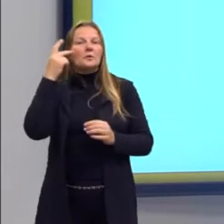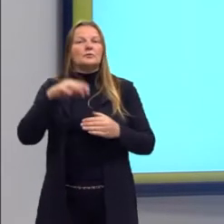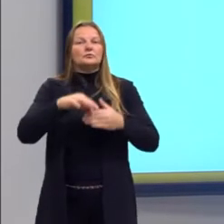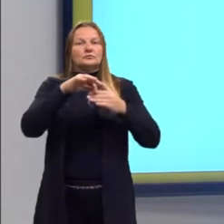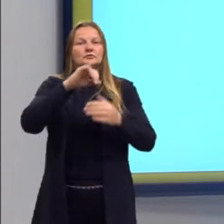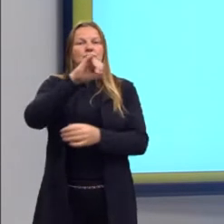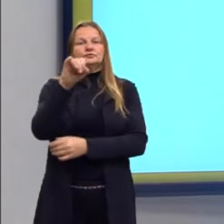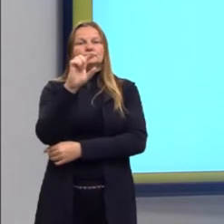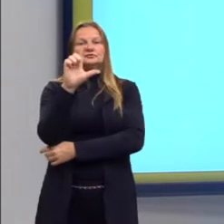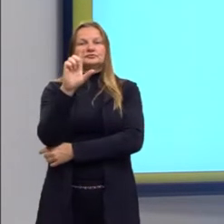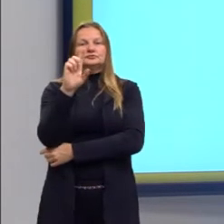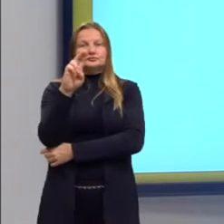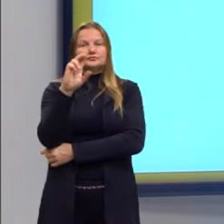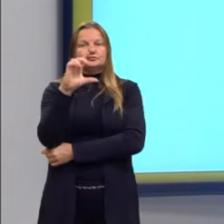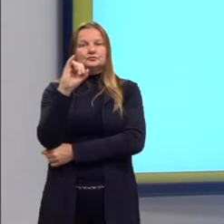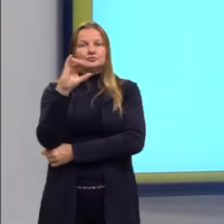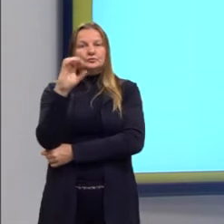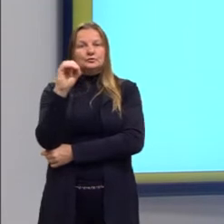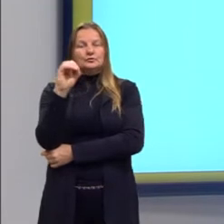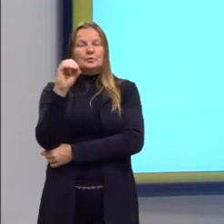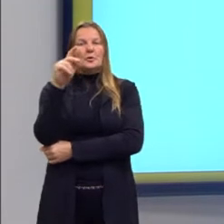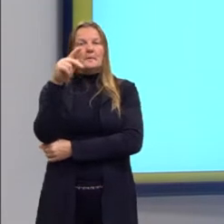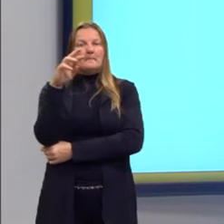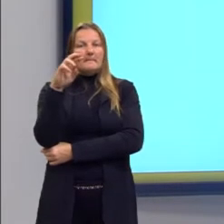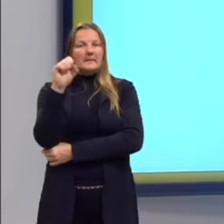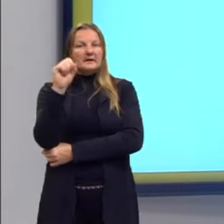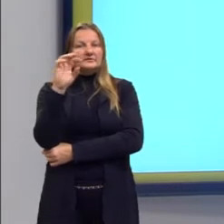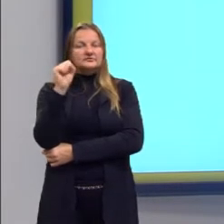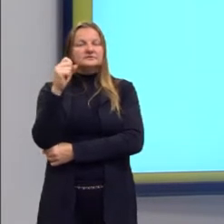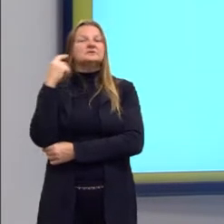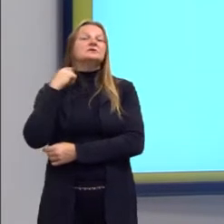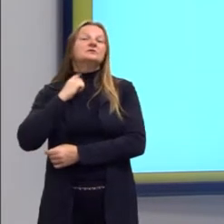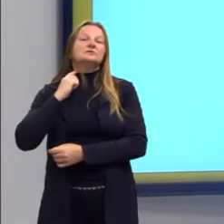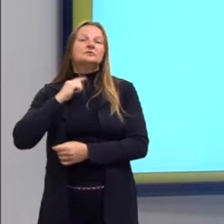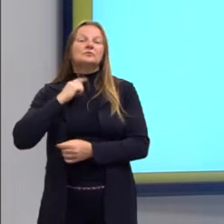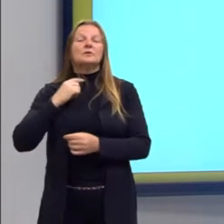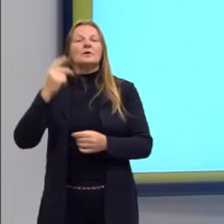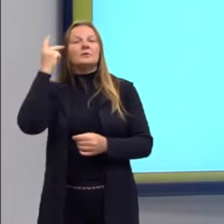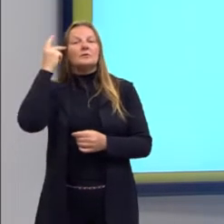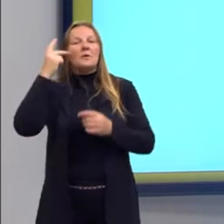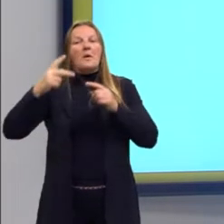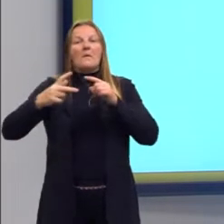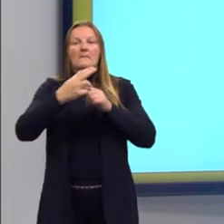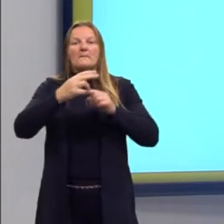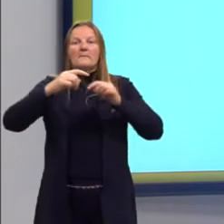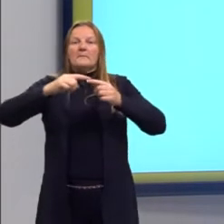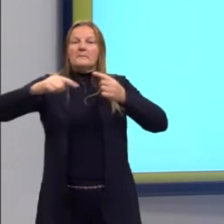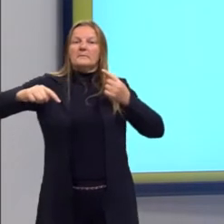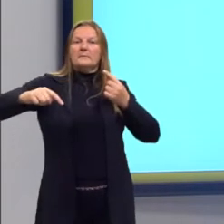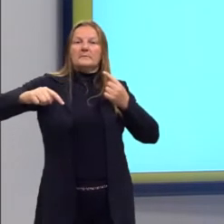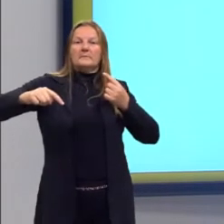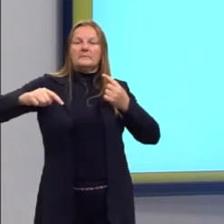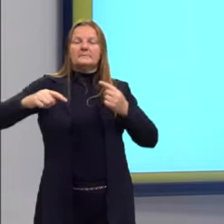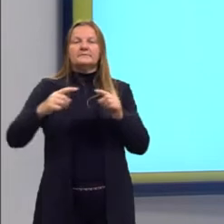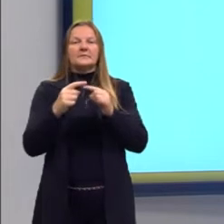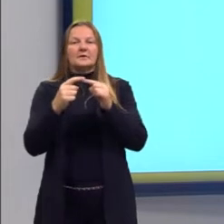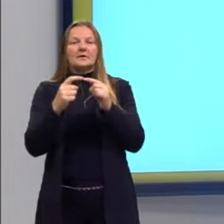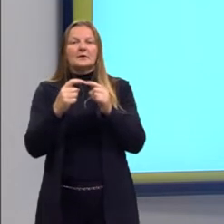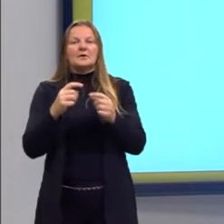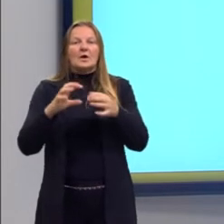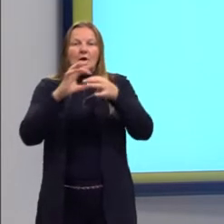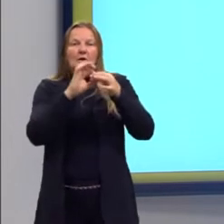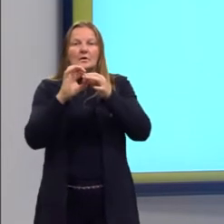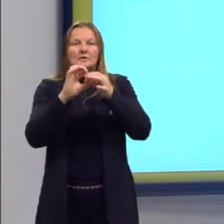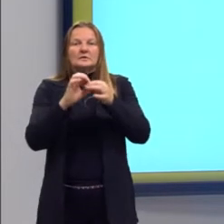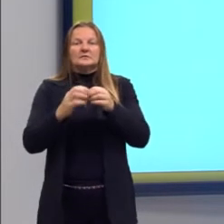Prestes, e daí Minas rompe com São Paulo e resolve apoiar Getúlio Vargas, numa nova aliança,